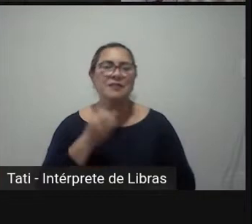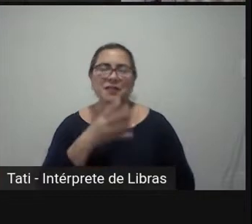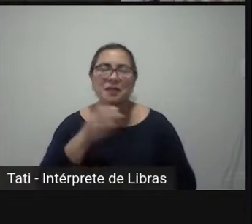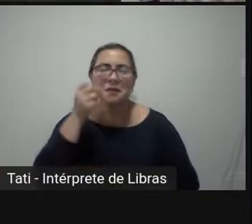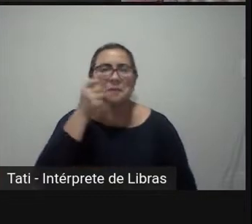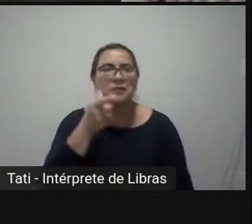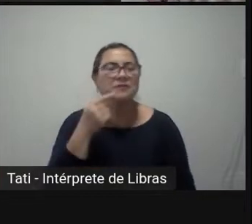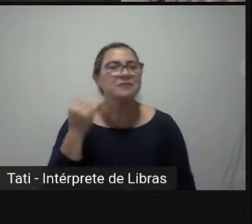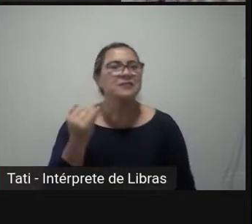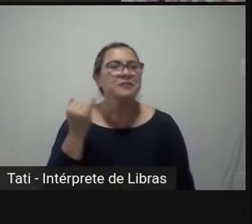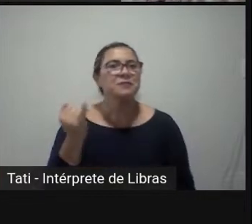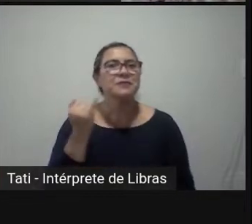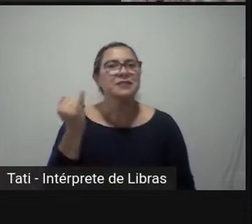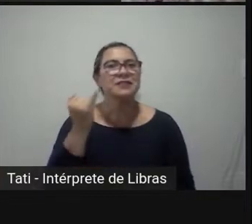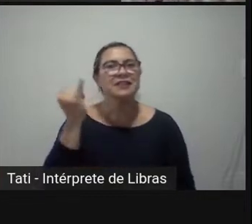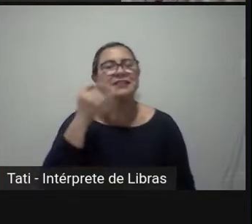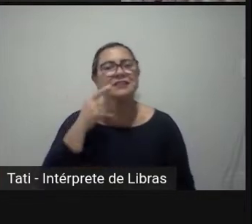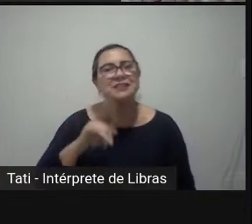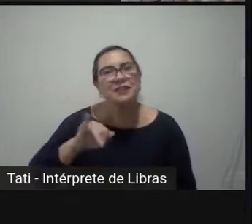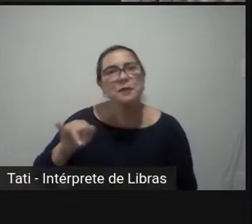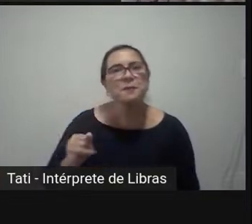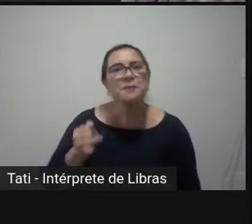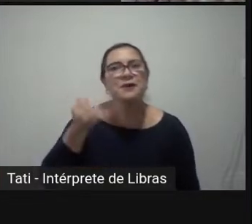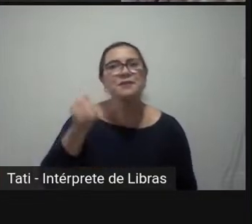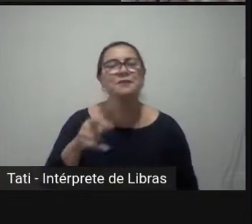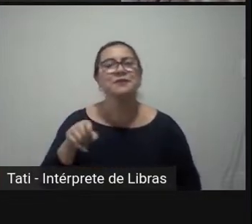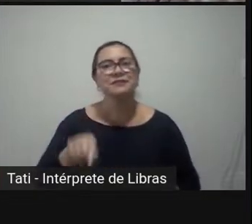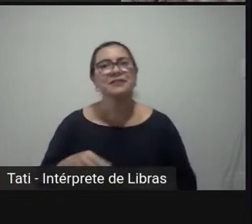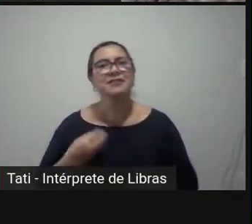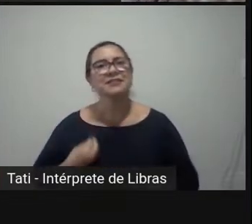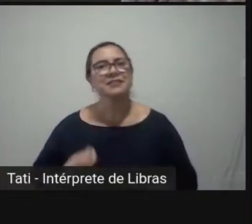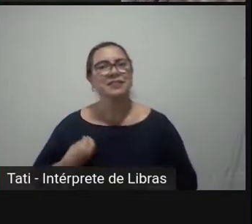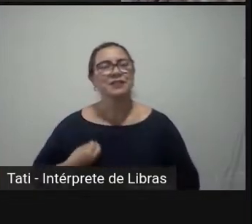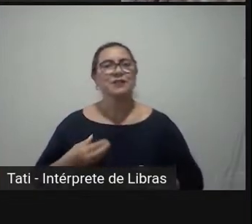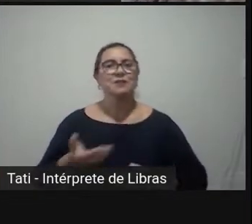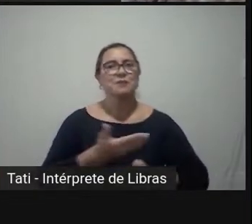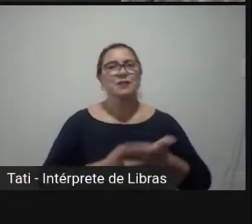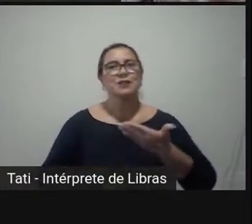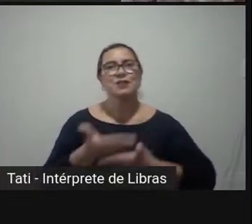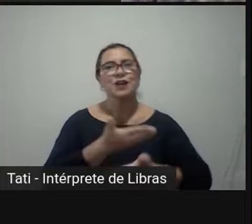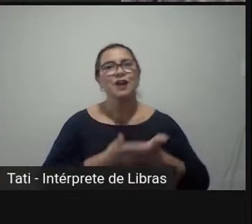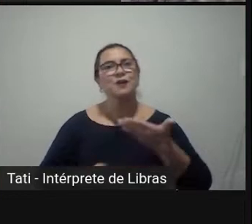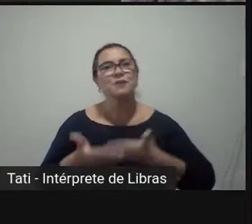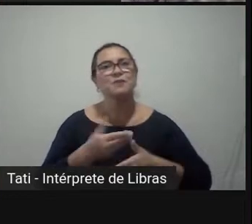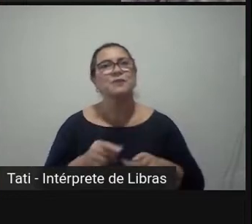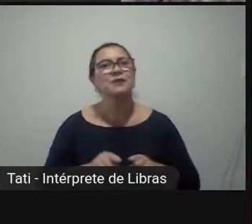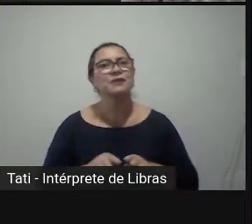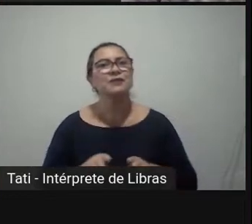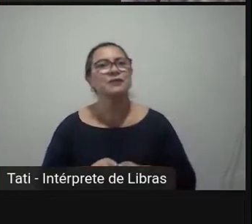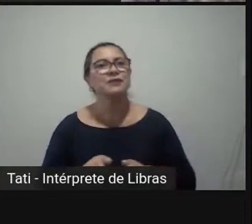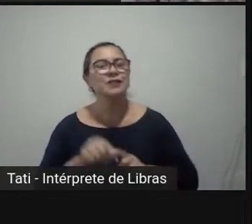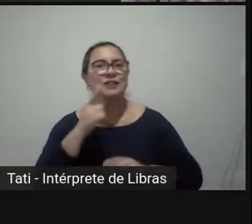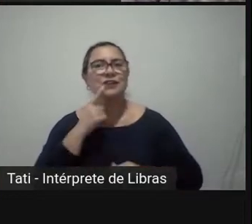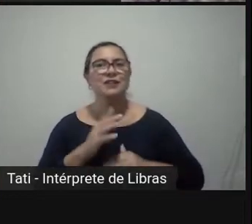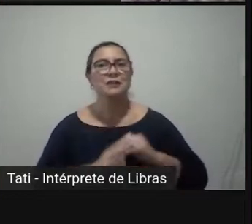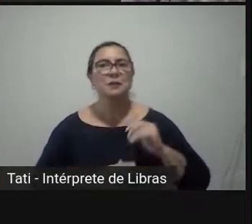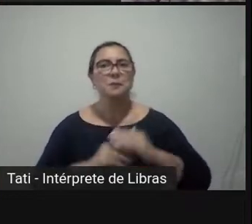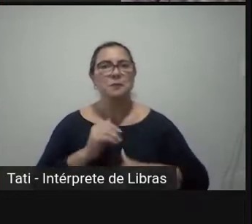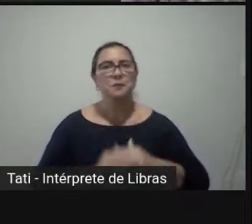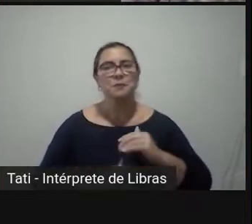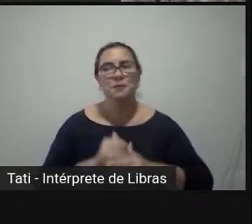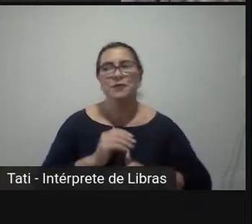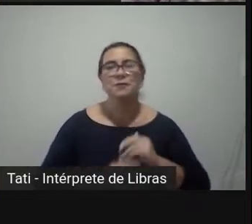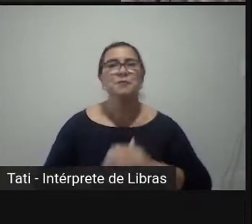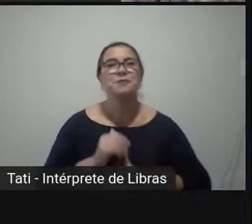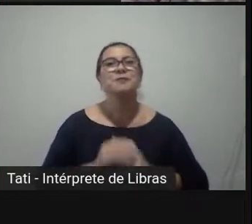ter a oportunidade de estar compartilhando um pouco da minha produção aqui nos eventos que o